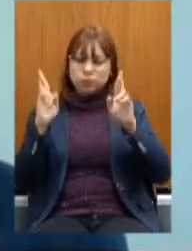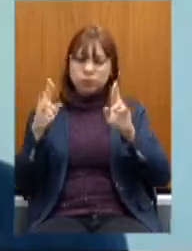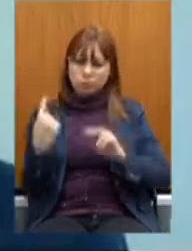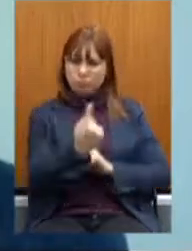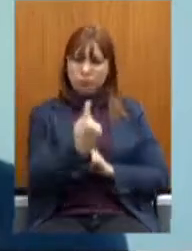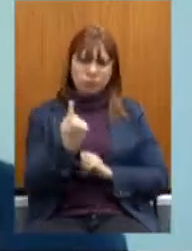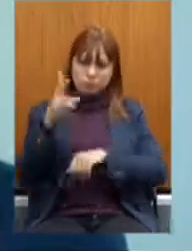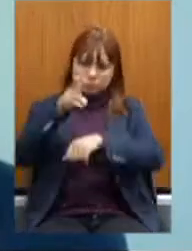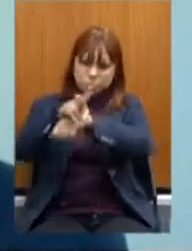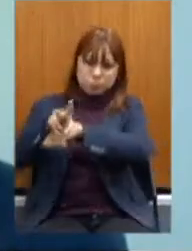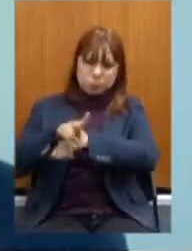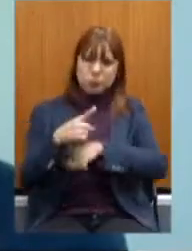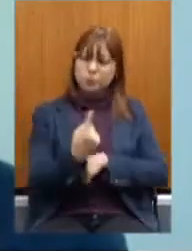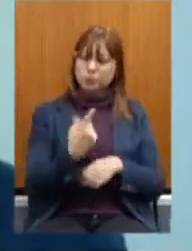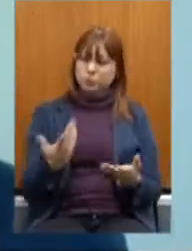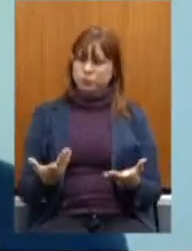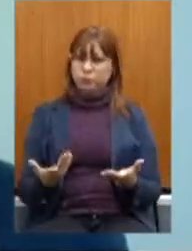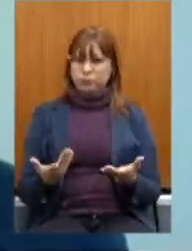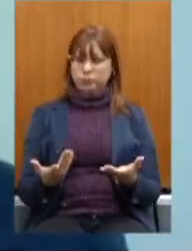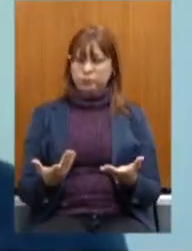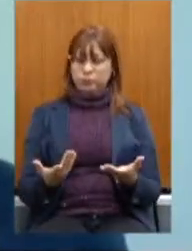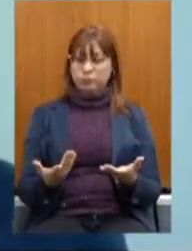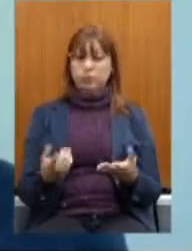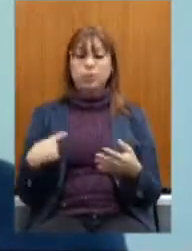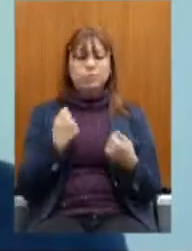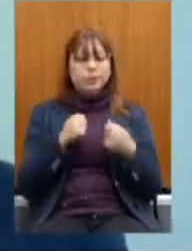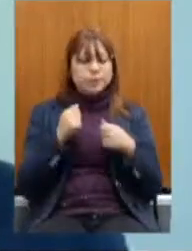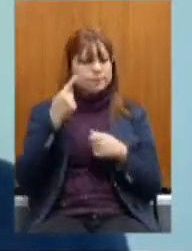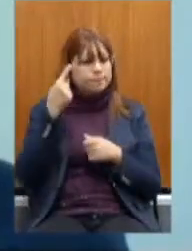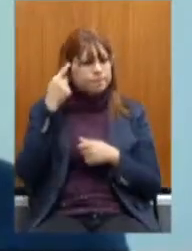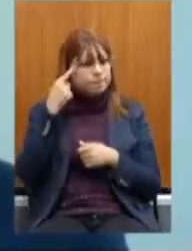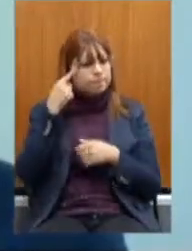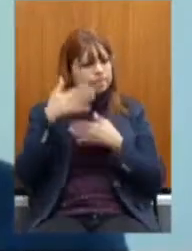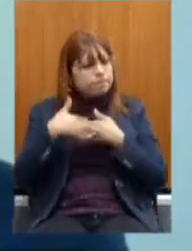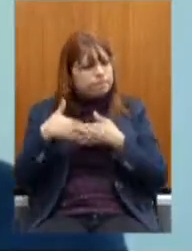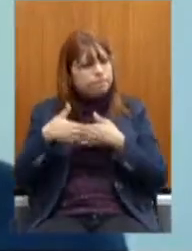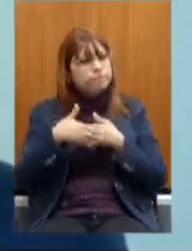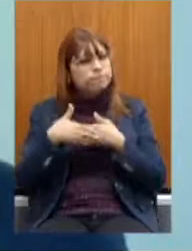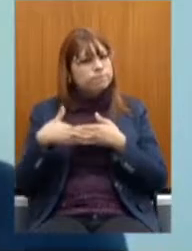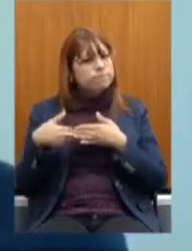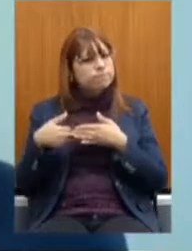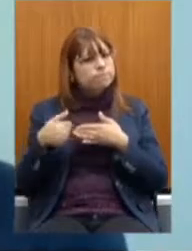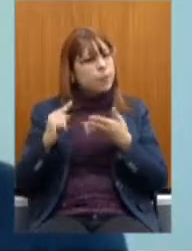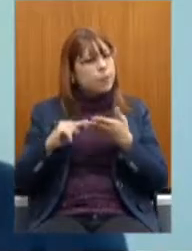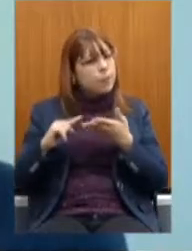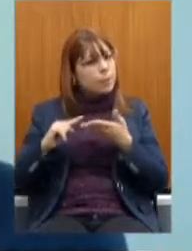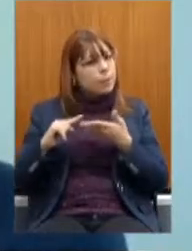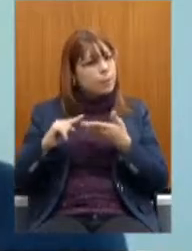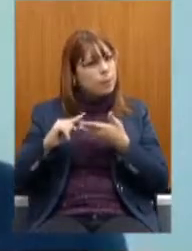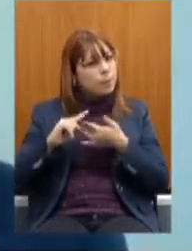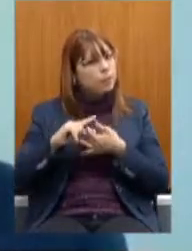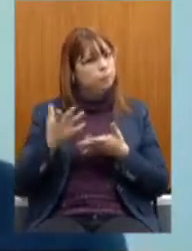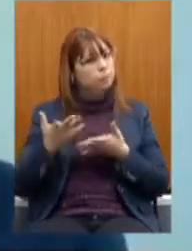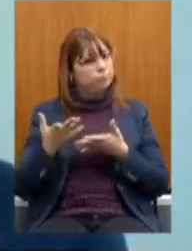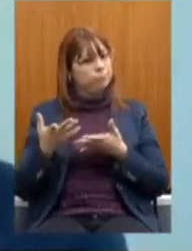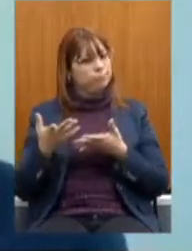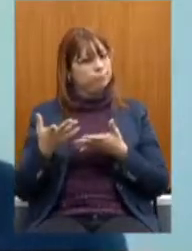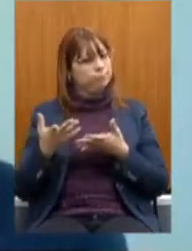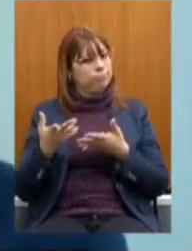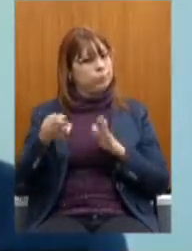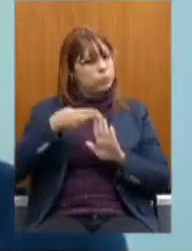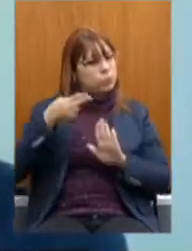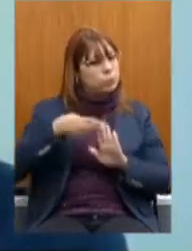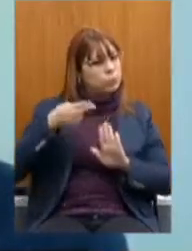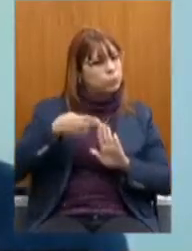assim A gente tem que Olhar Com muito carinho Todas essas Resoluções Que estão sendo